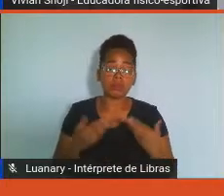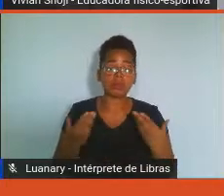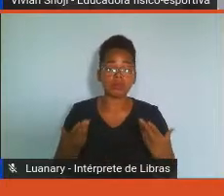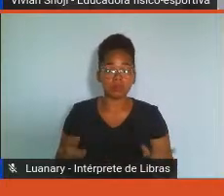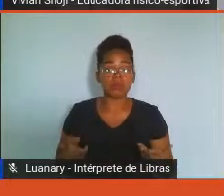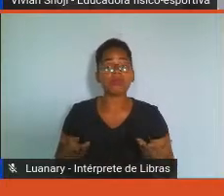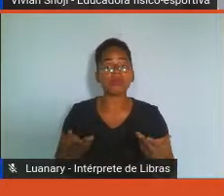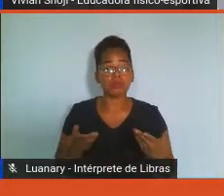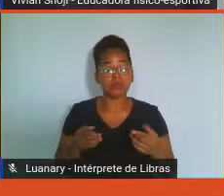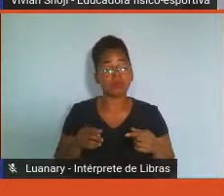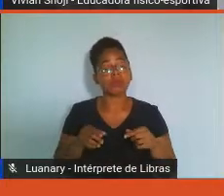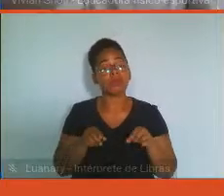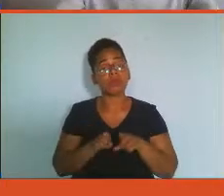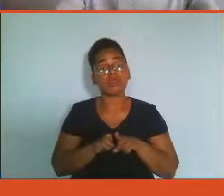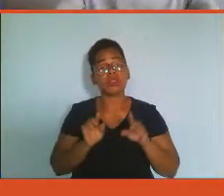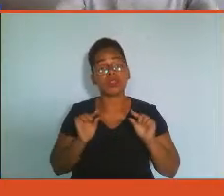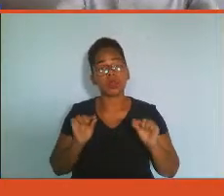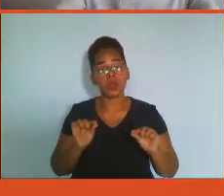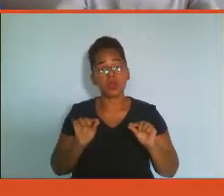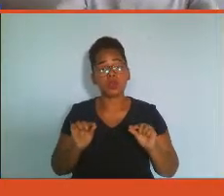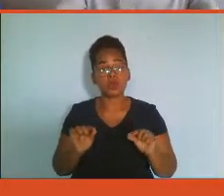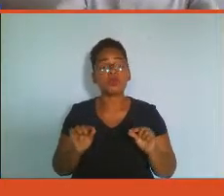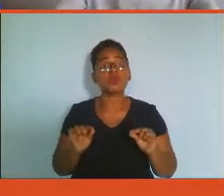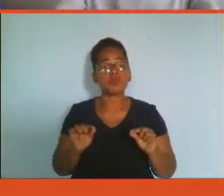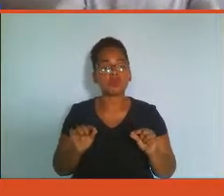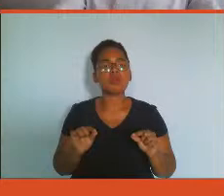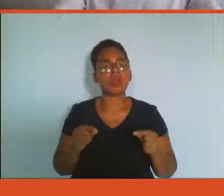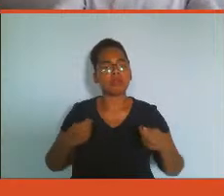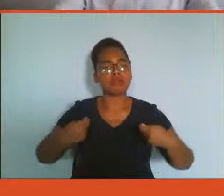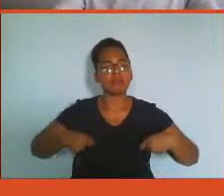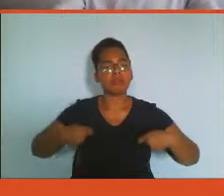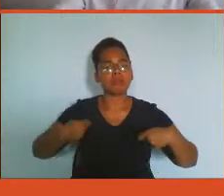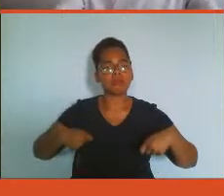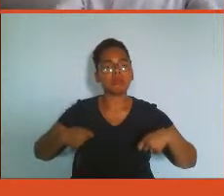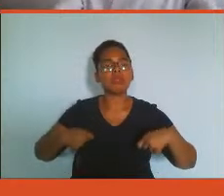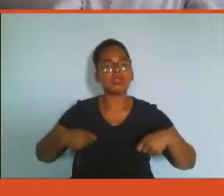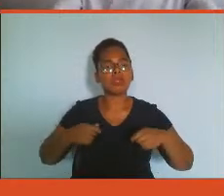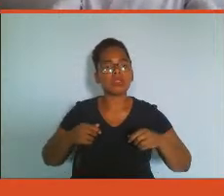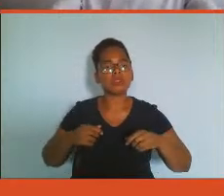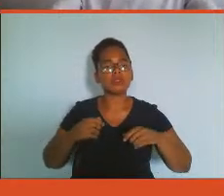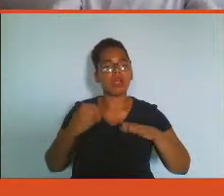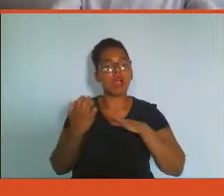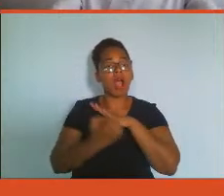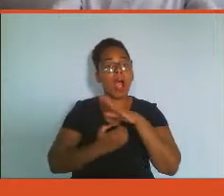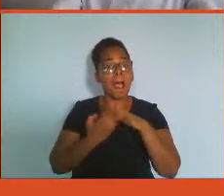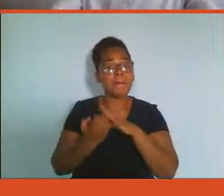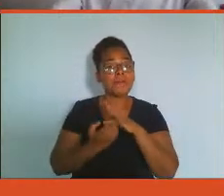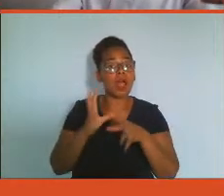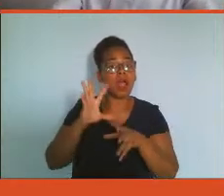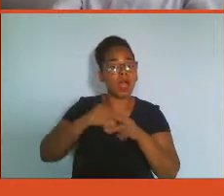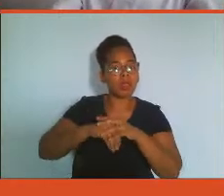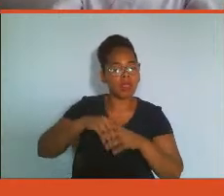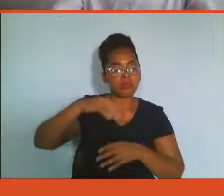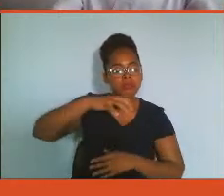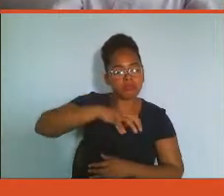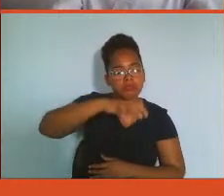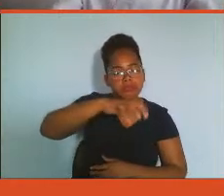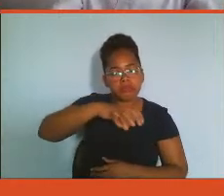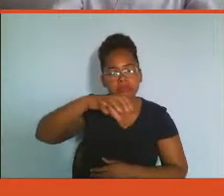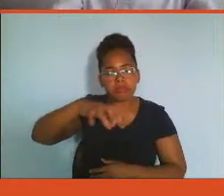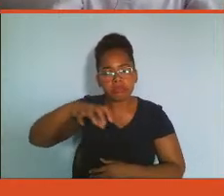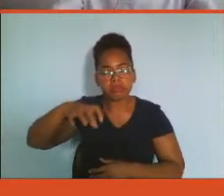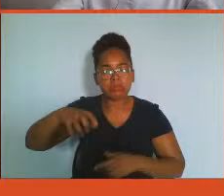lembrando também, podemos, devemos incentivar dentro da organização esse bem-estar, mas é